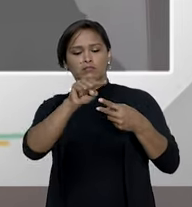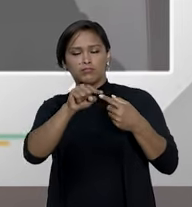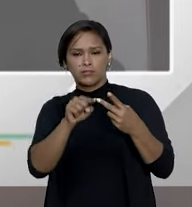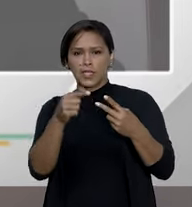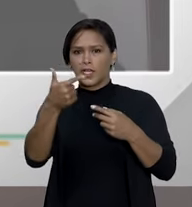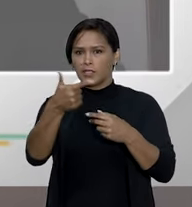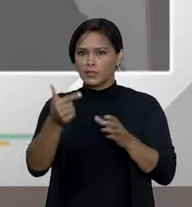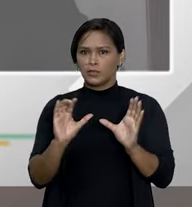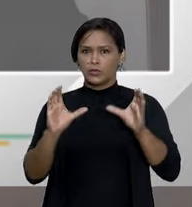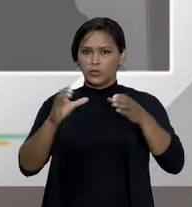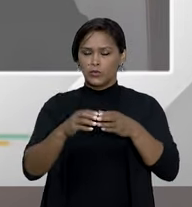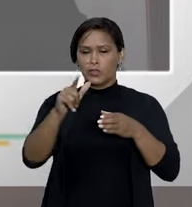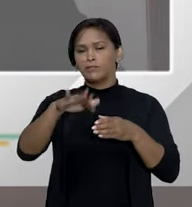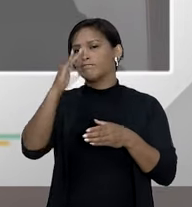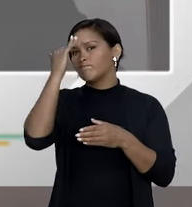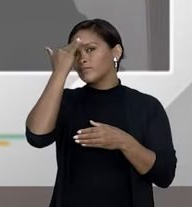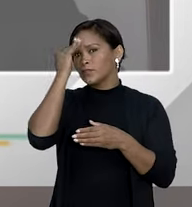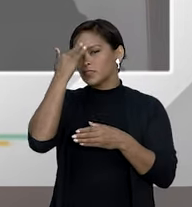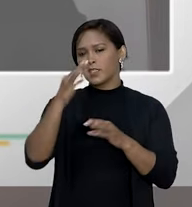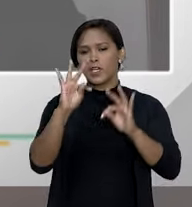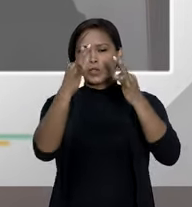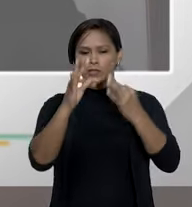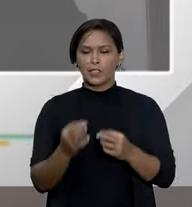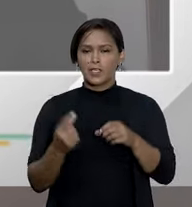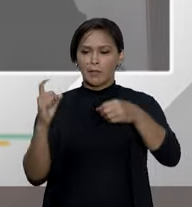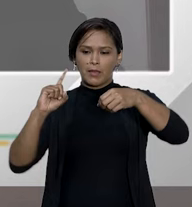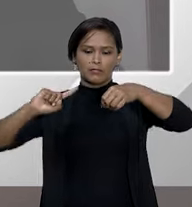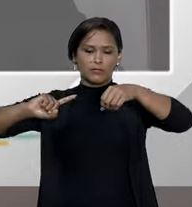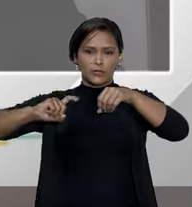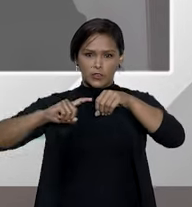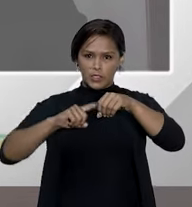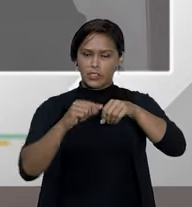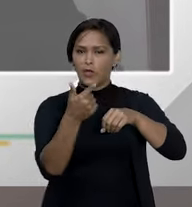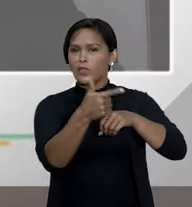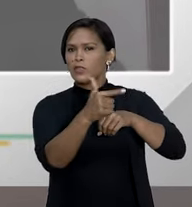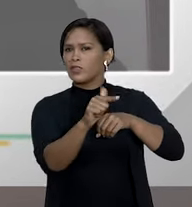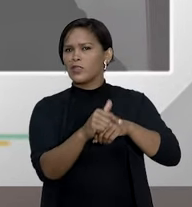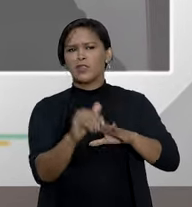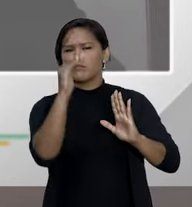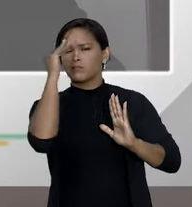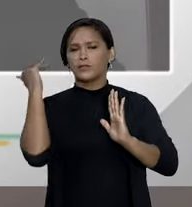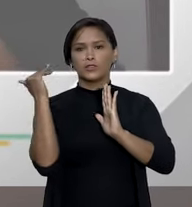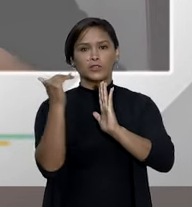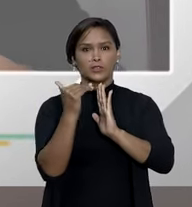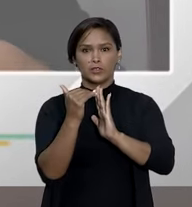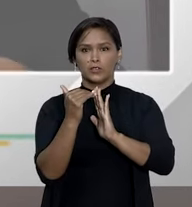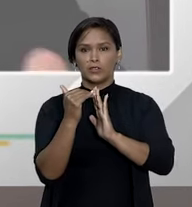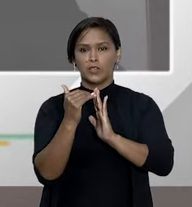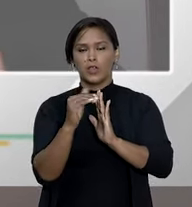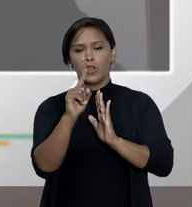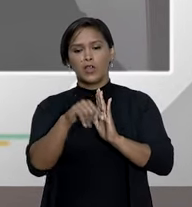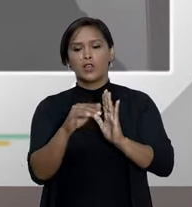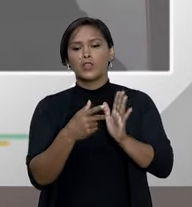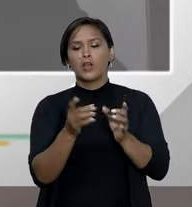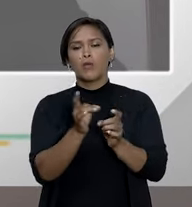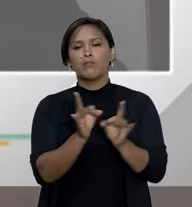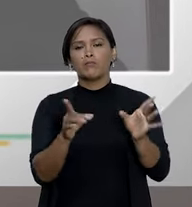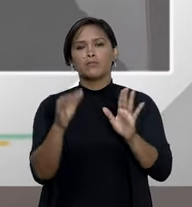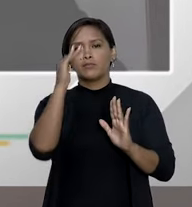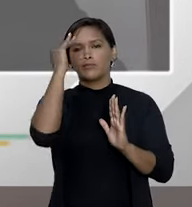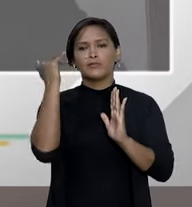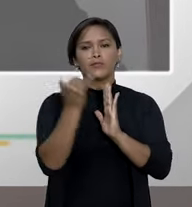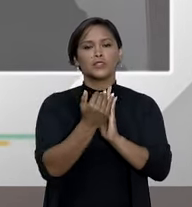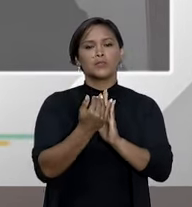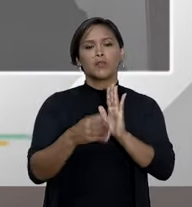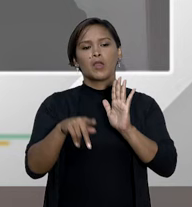os ministros entenderam que o tratamento de fertilização in vitro não é de obrigação de fornecimento ou de